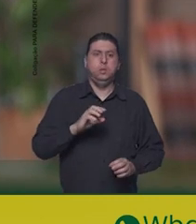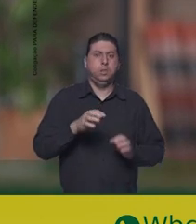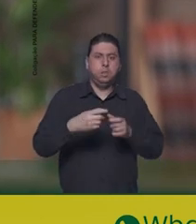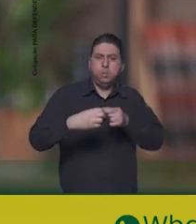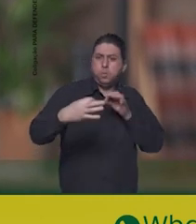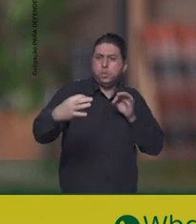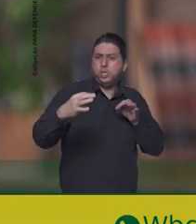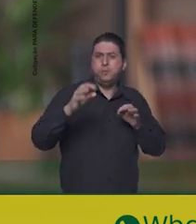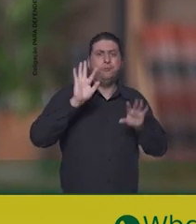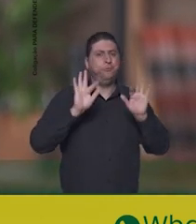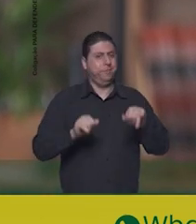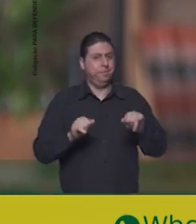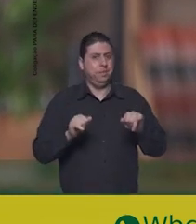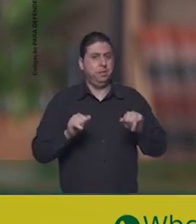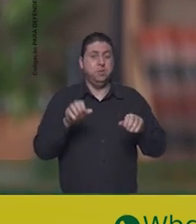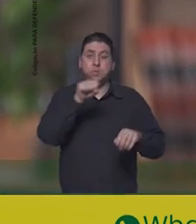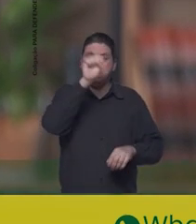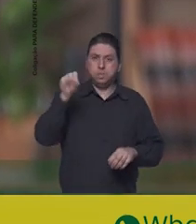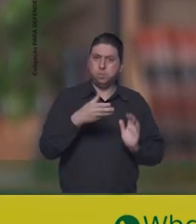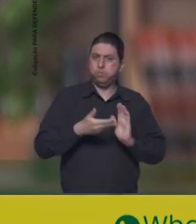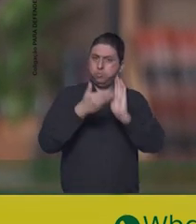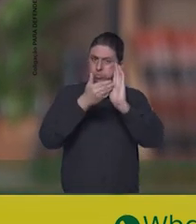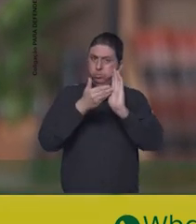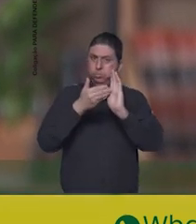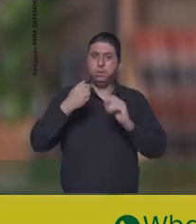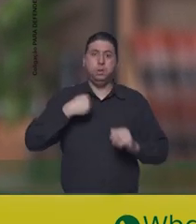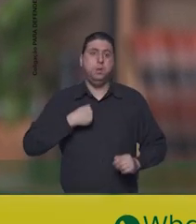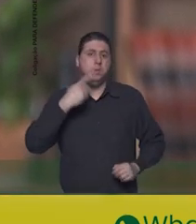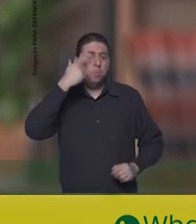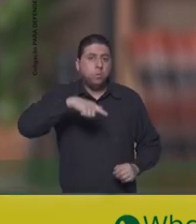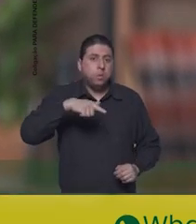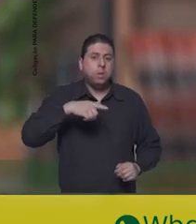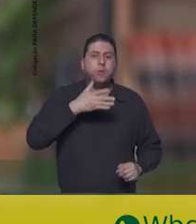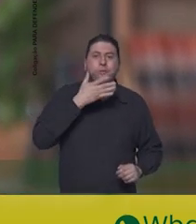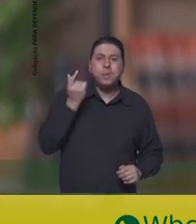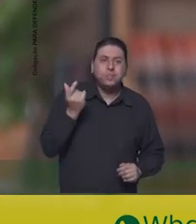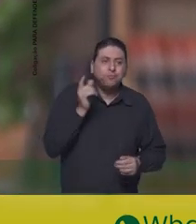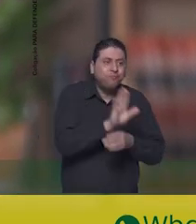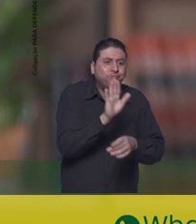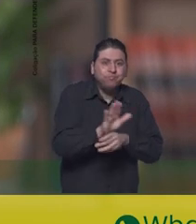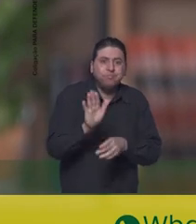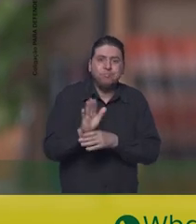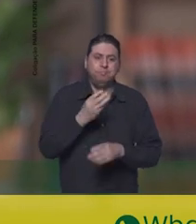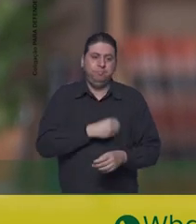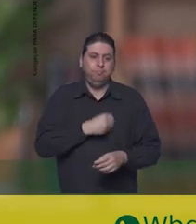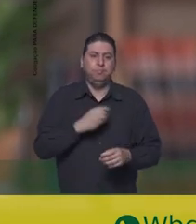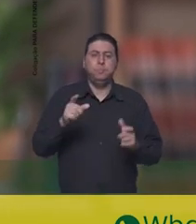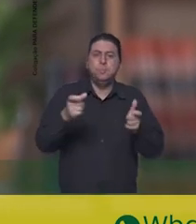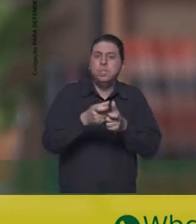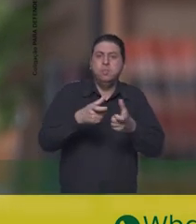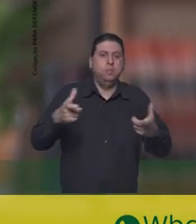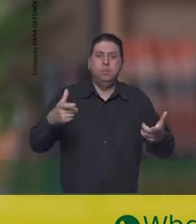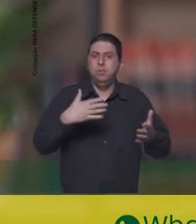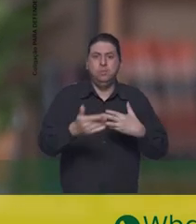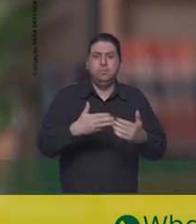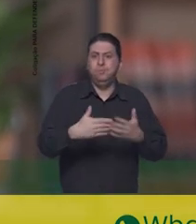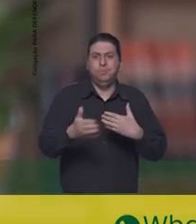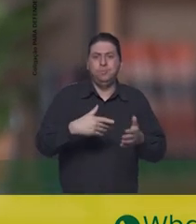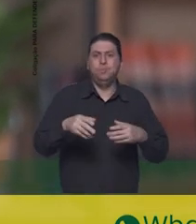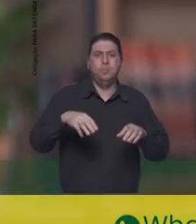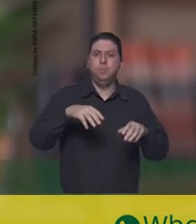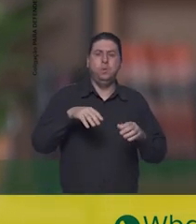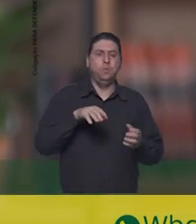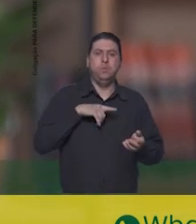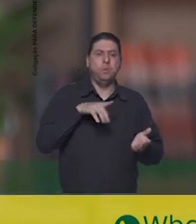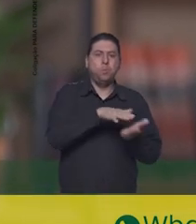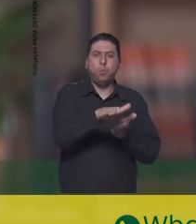assim encortaremos as distâncias. No Senado, eu quero facilitar a vida do pequeno ao grande produtor.